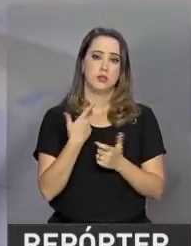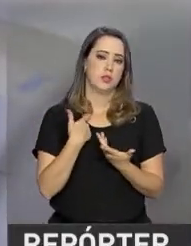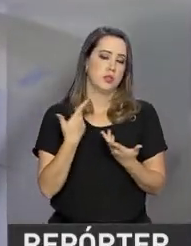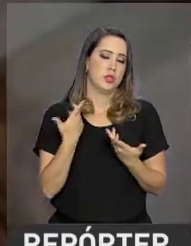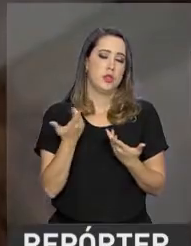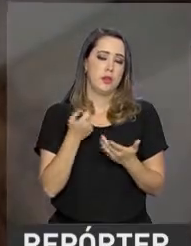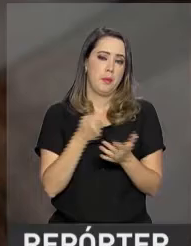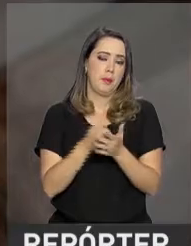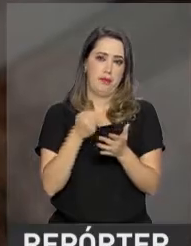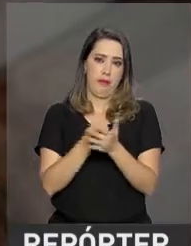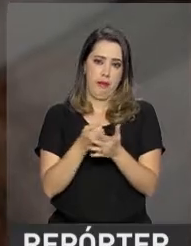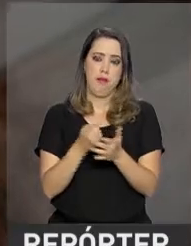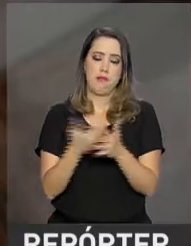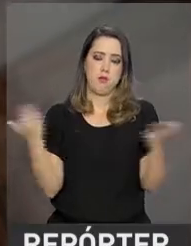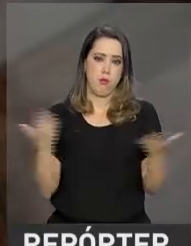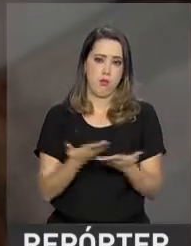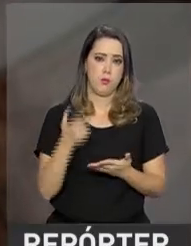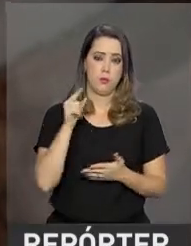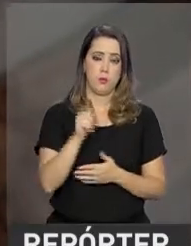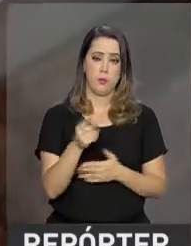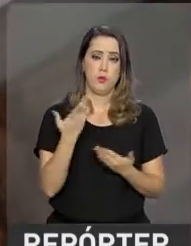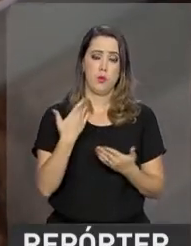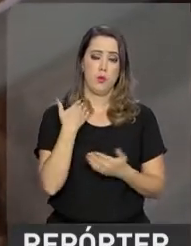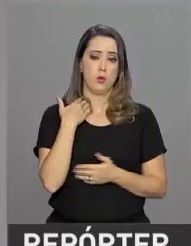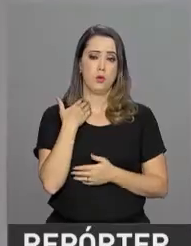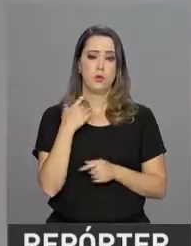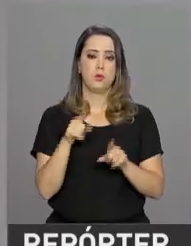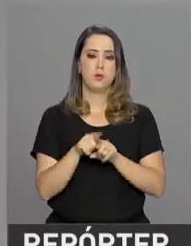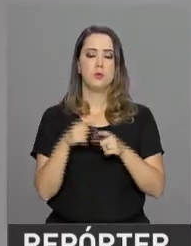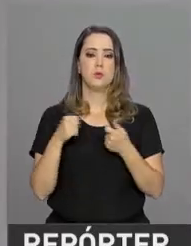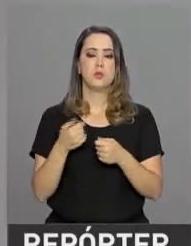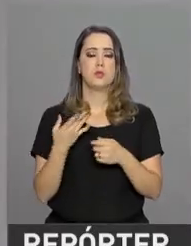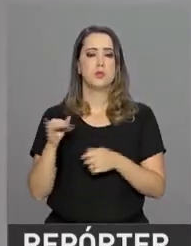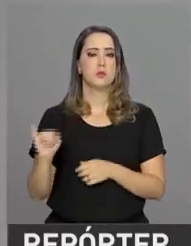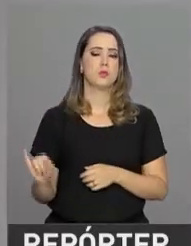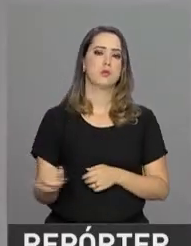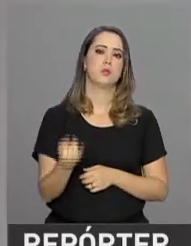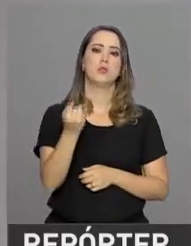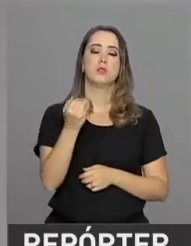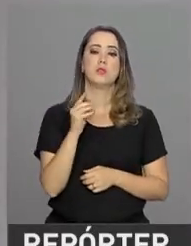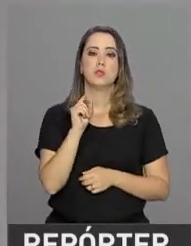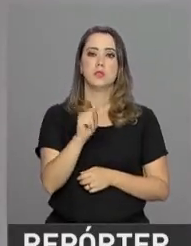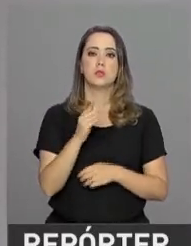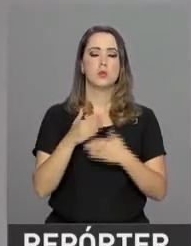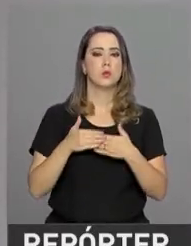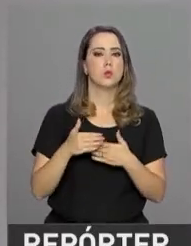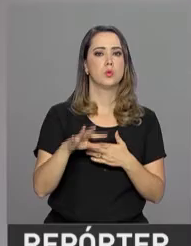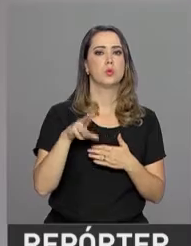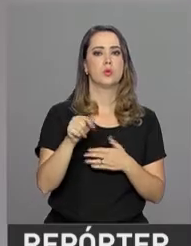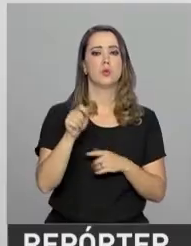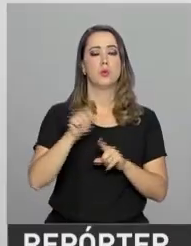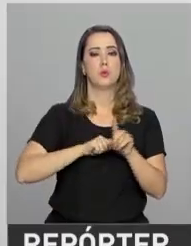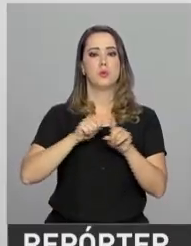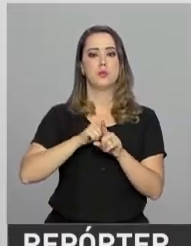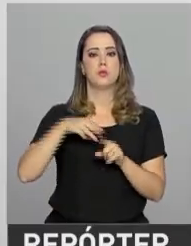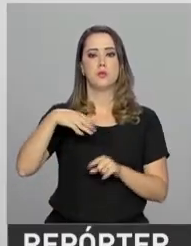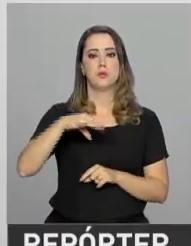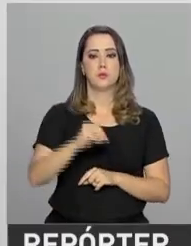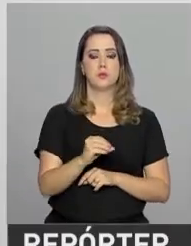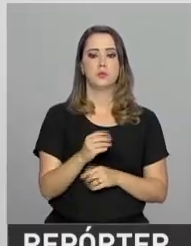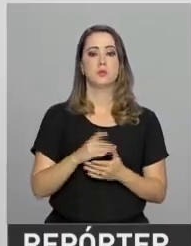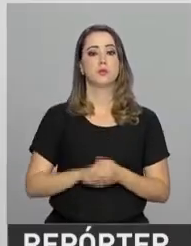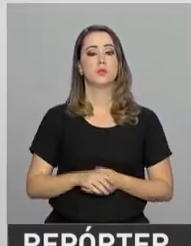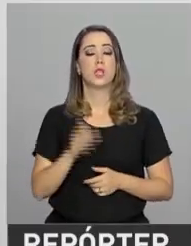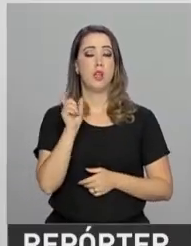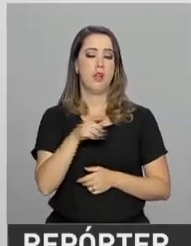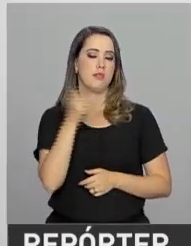tirando o sono e gostaria de renegociar com o banco, deve aproveitar a oportunidade durante todo o mês de maio. Para solucionar a